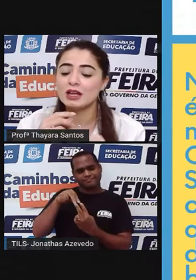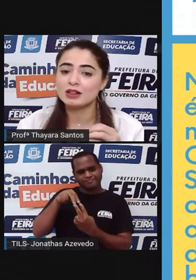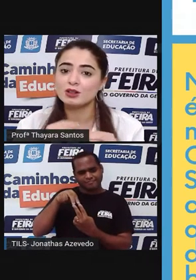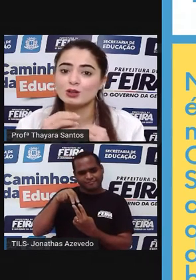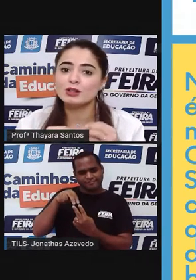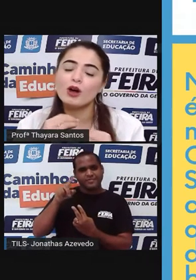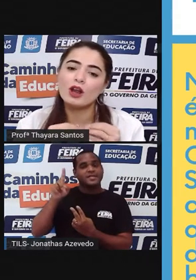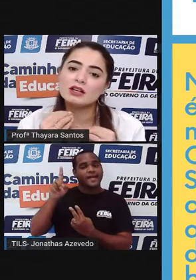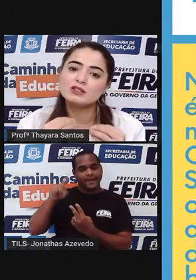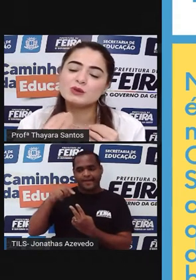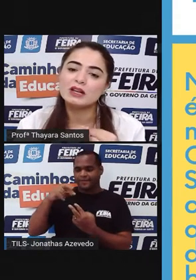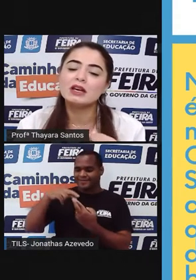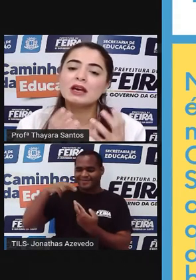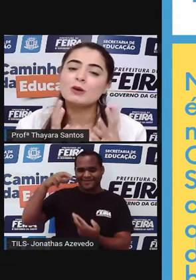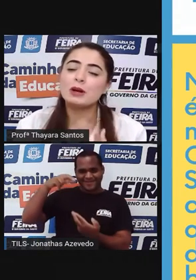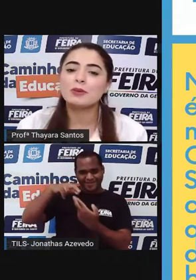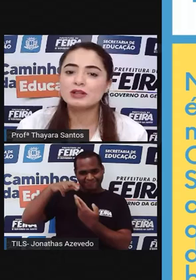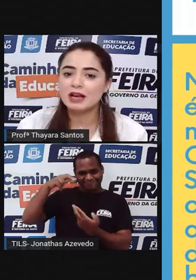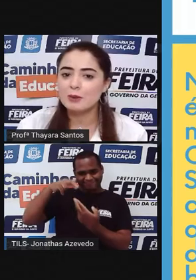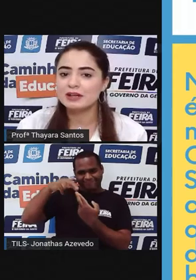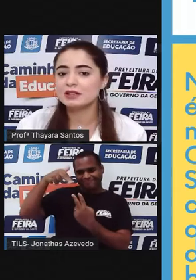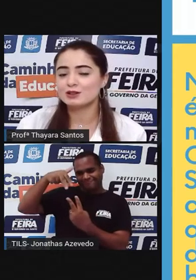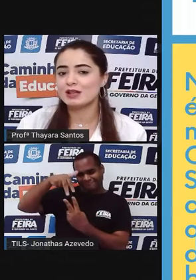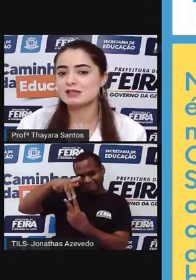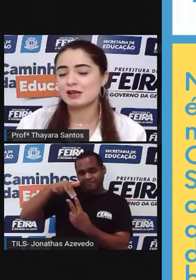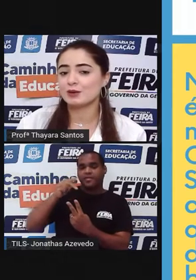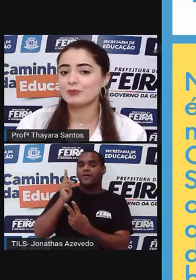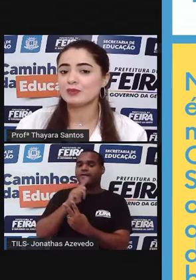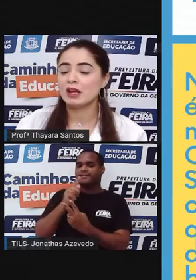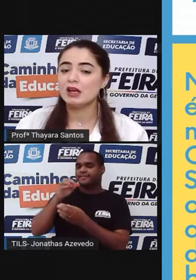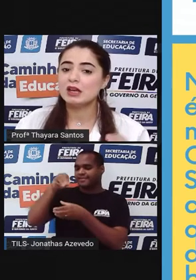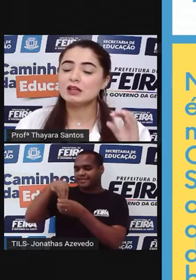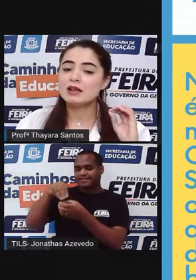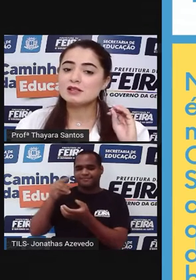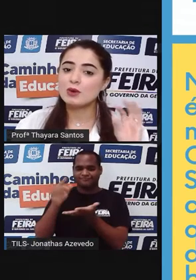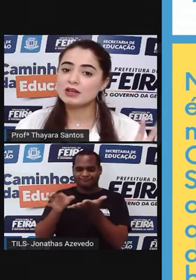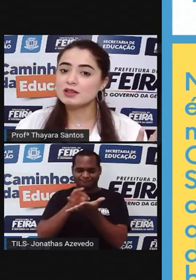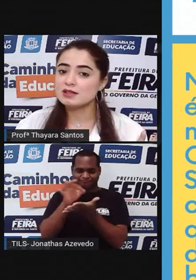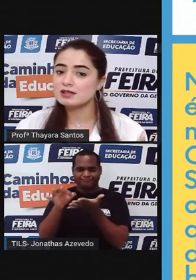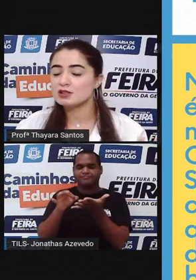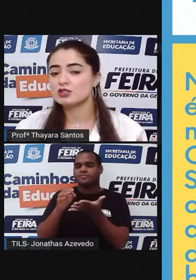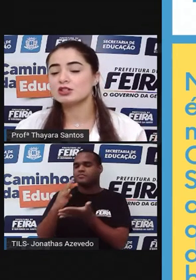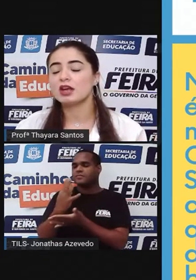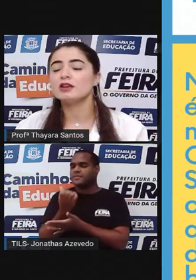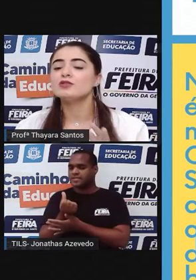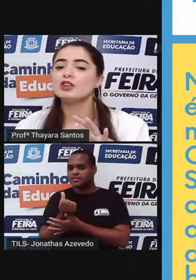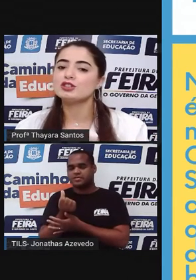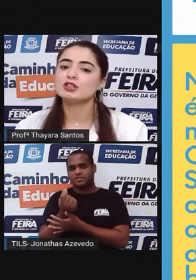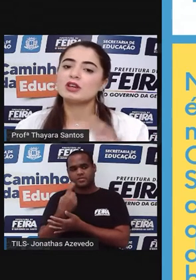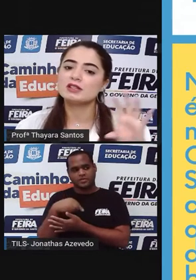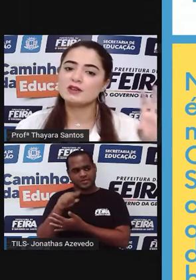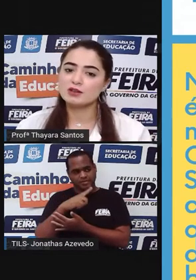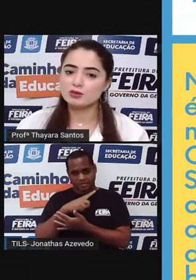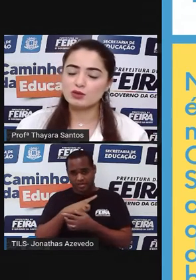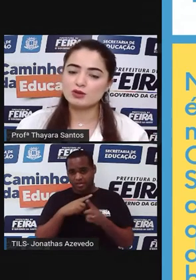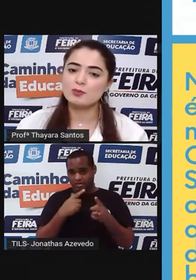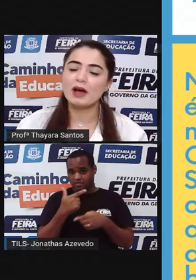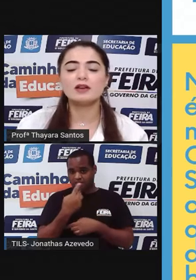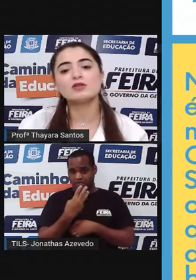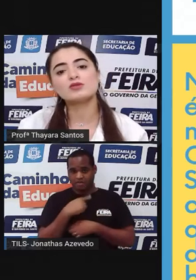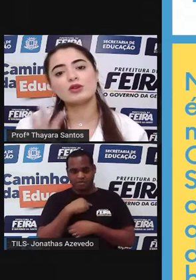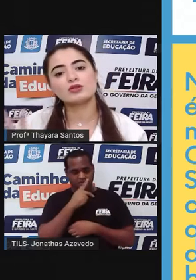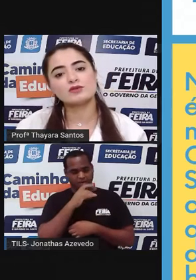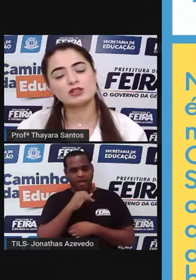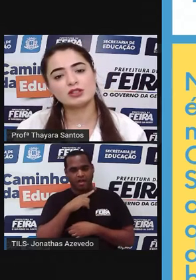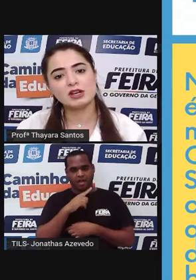próprio DNA todo enroladinho ali, para poder caber dentro da célula. E desses 46 que a gente tem, 23 eram do nosso